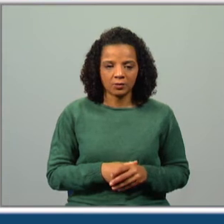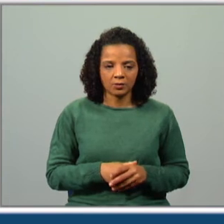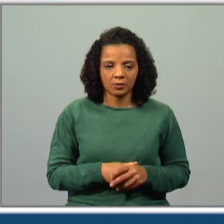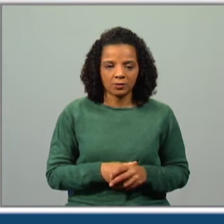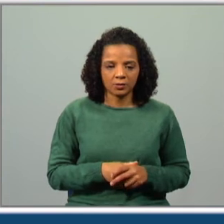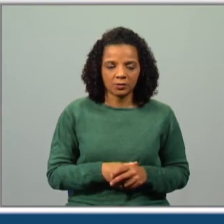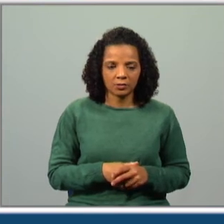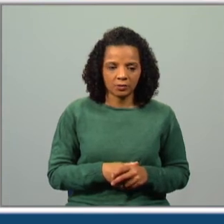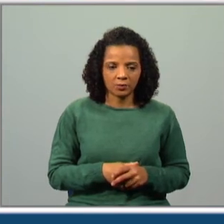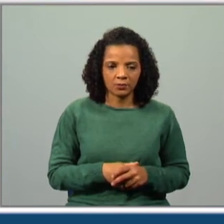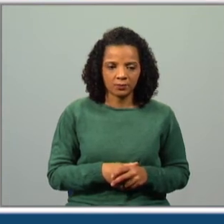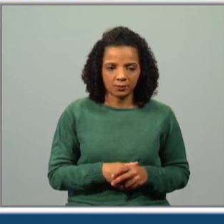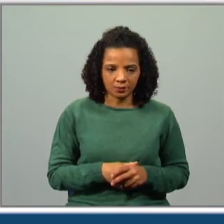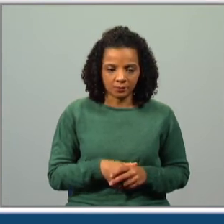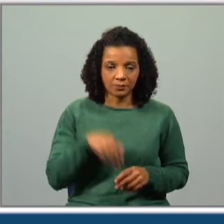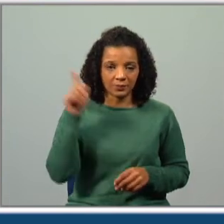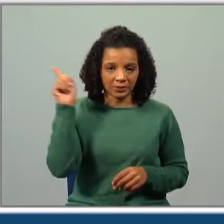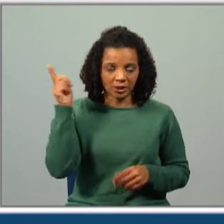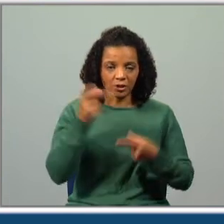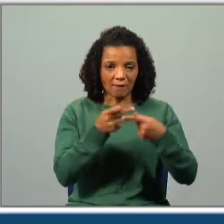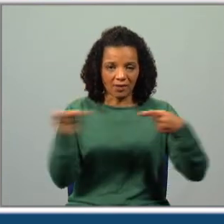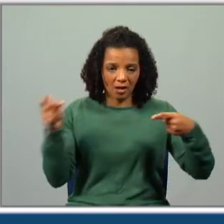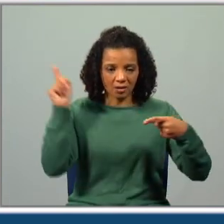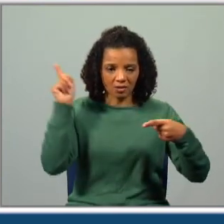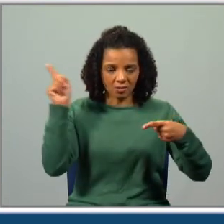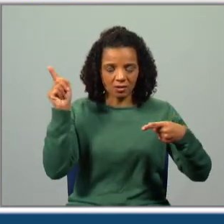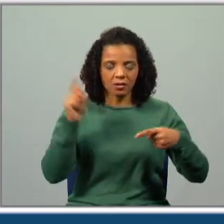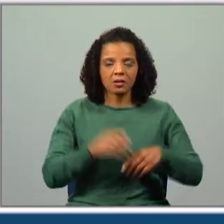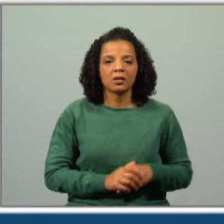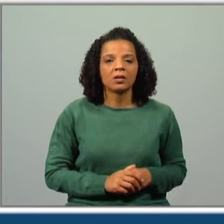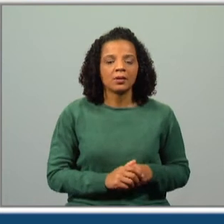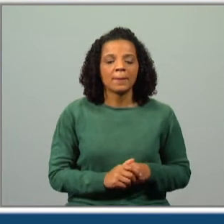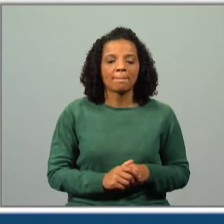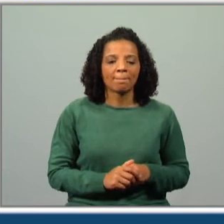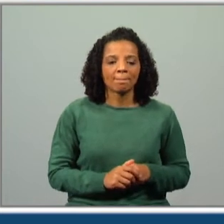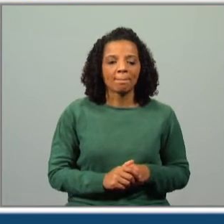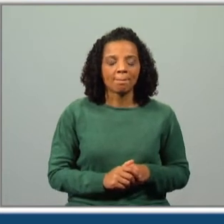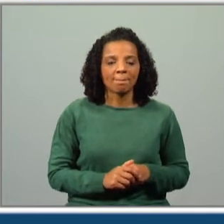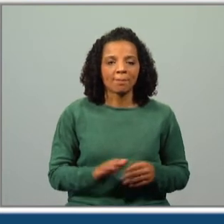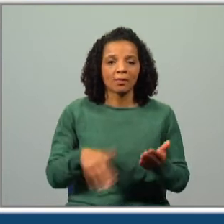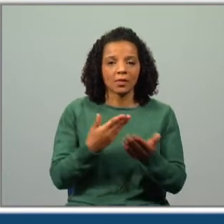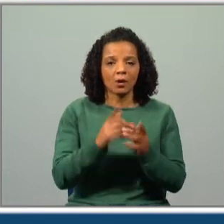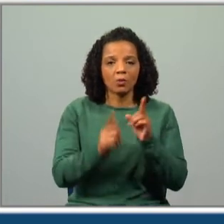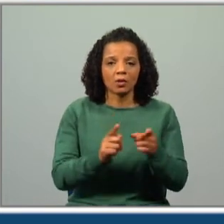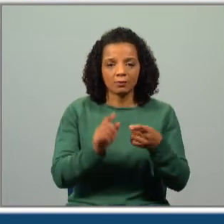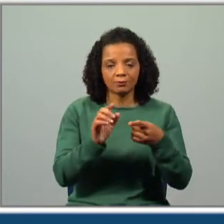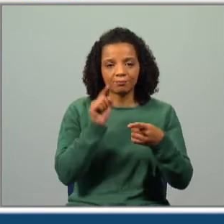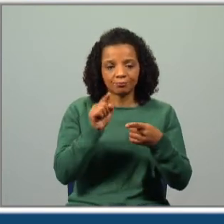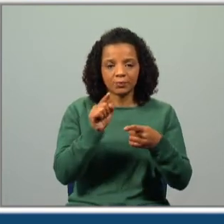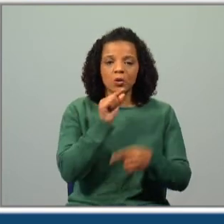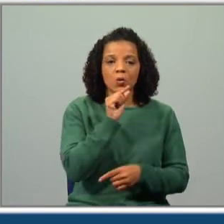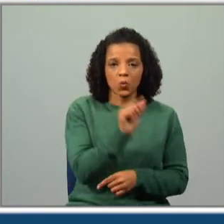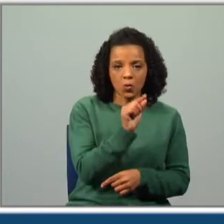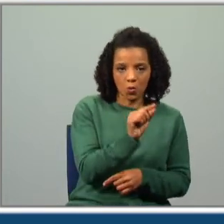Superlativo relativo, nesta frase em específico, vai fazer o quê? A característica do